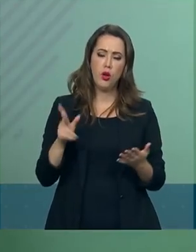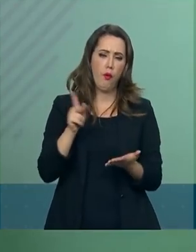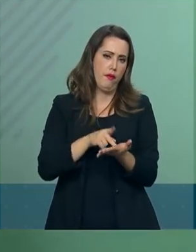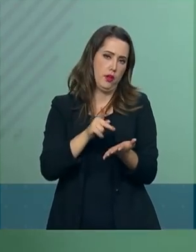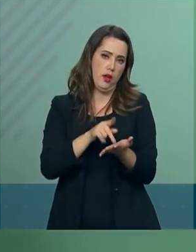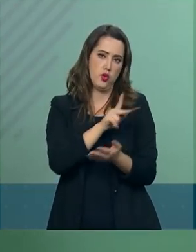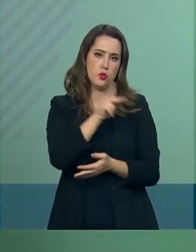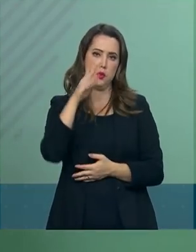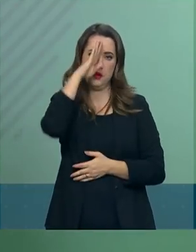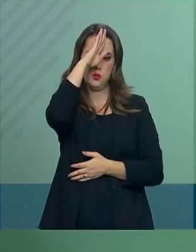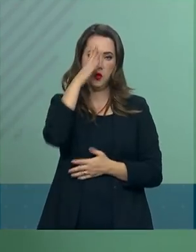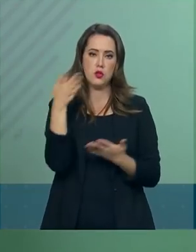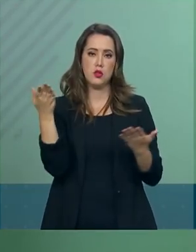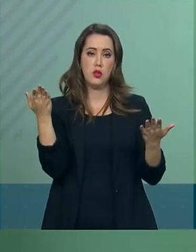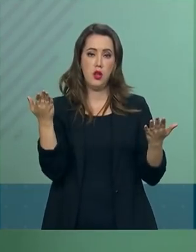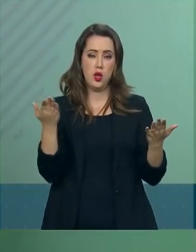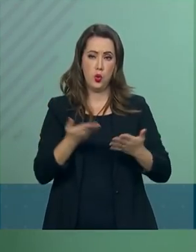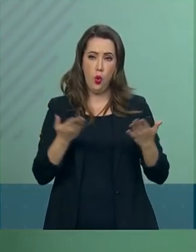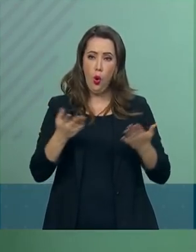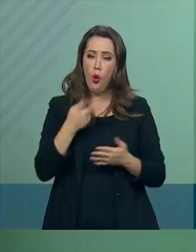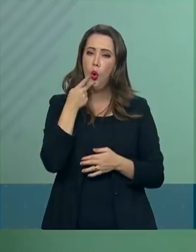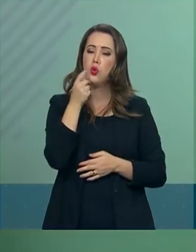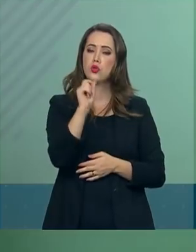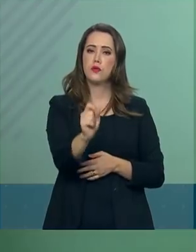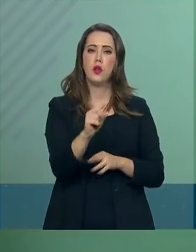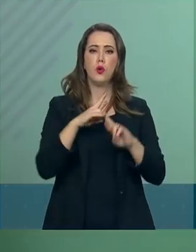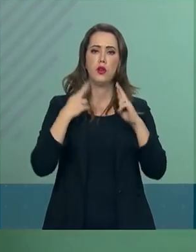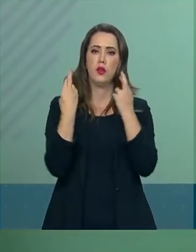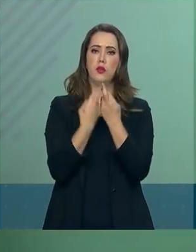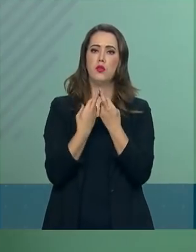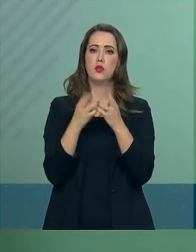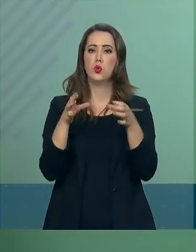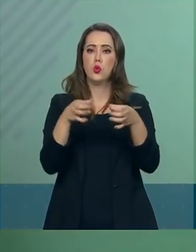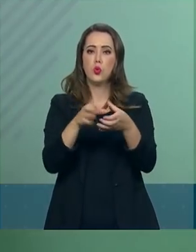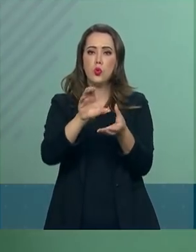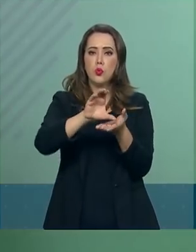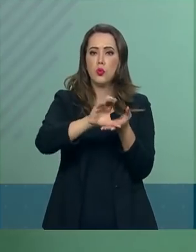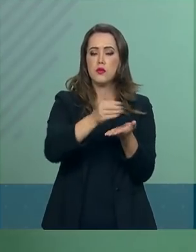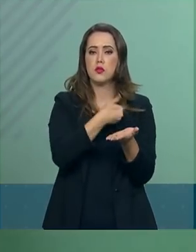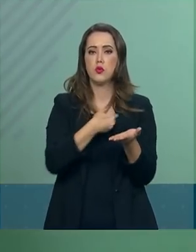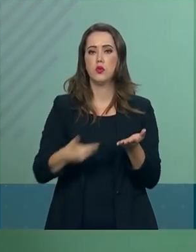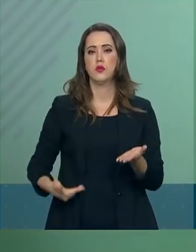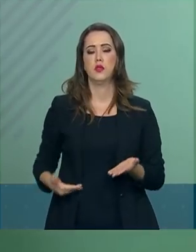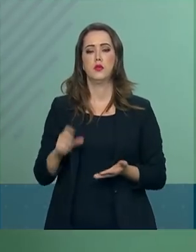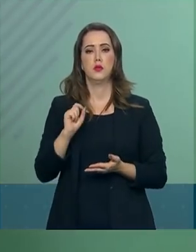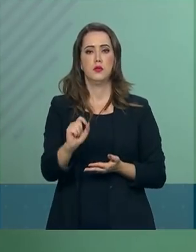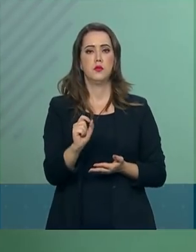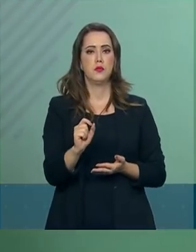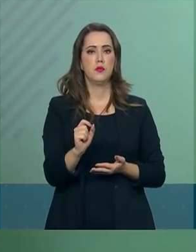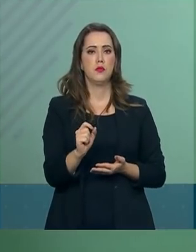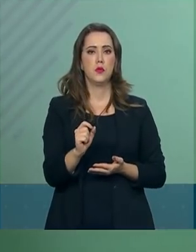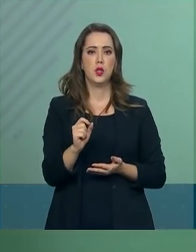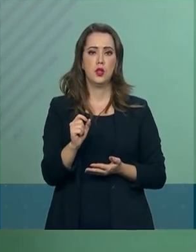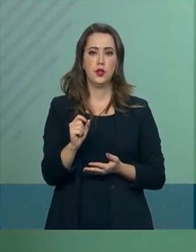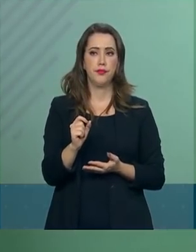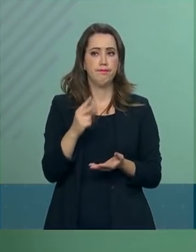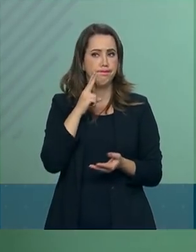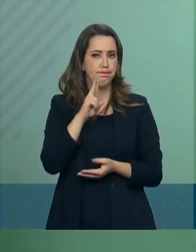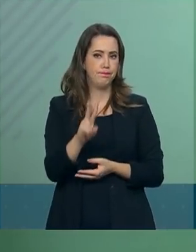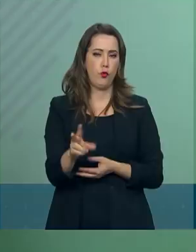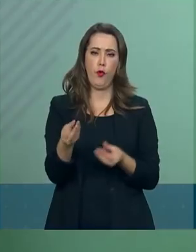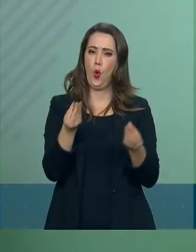fato, o presidente hoje comentou na reunião do Conselho de Governo que não via como